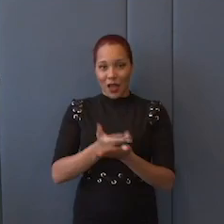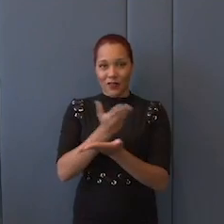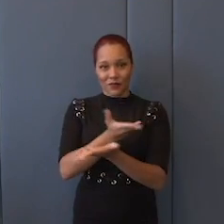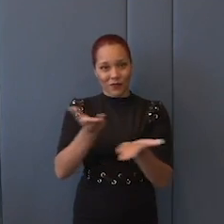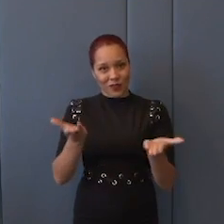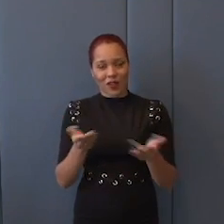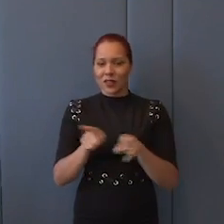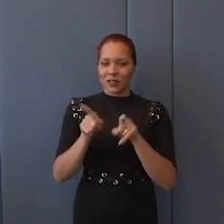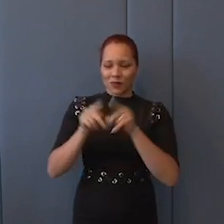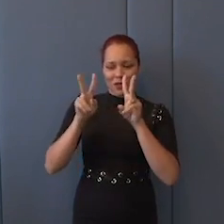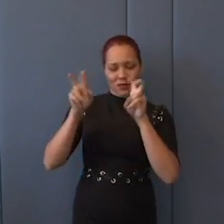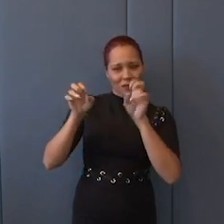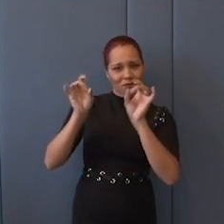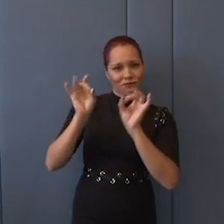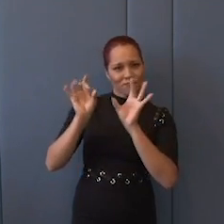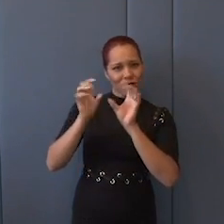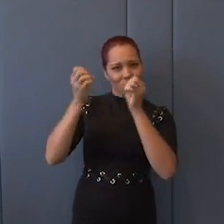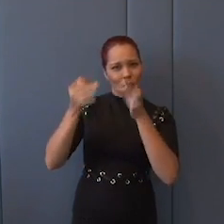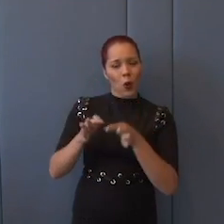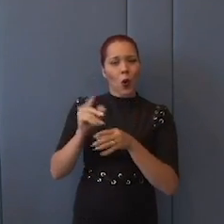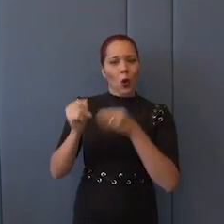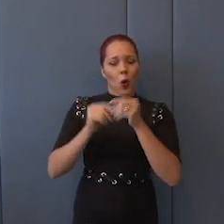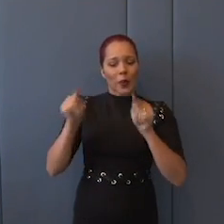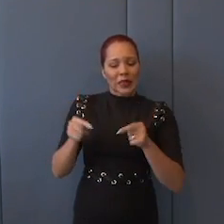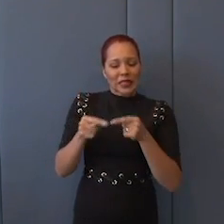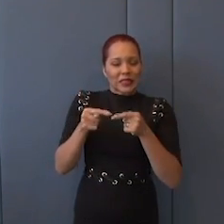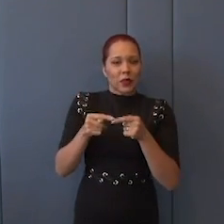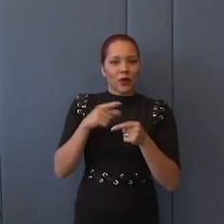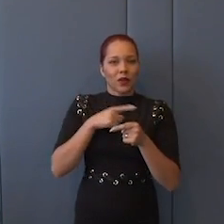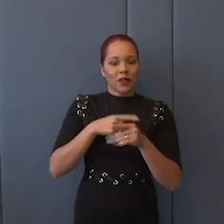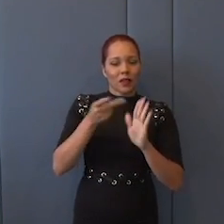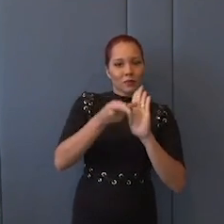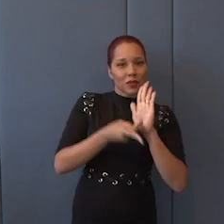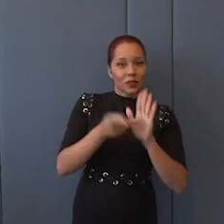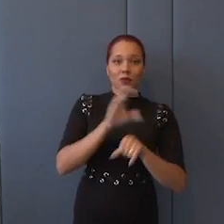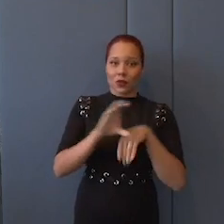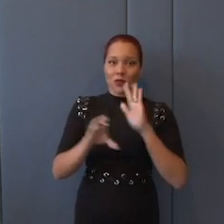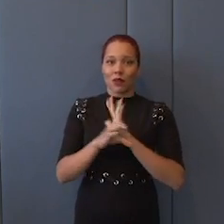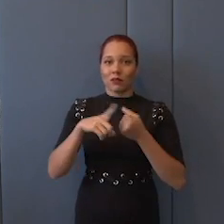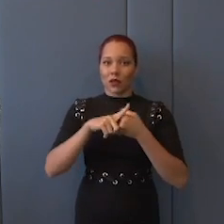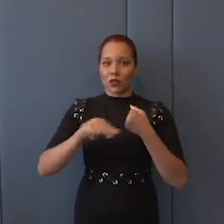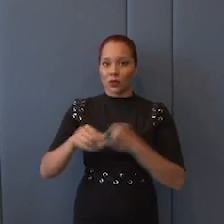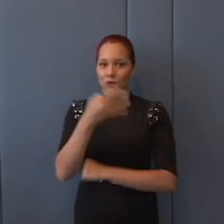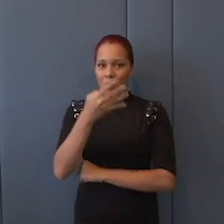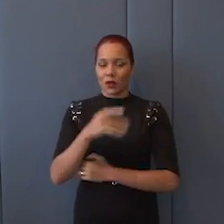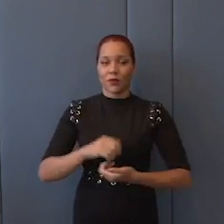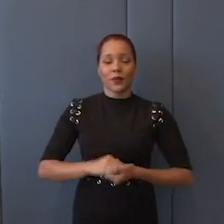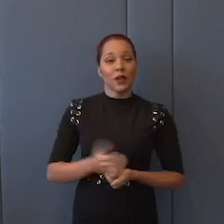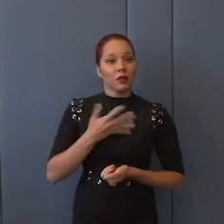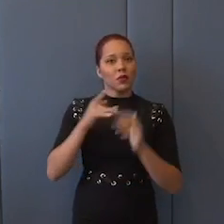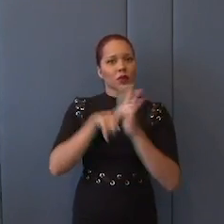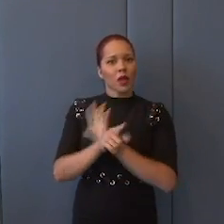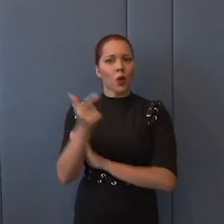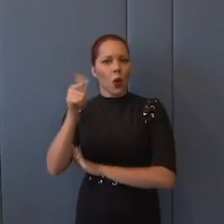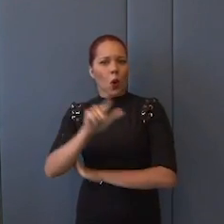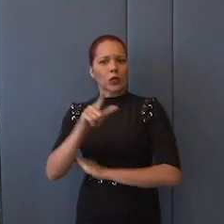destacou a tensão que surge do conflito aparente entre princípios constitucionais, do artigo 4º. E eu queria perguntar sobre uma